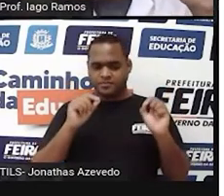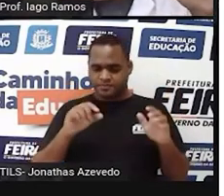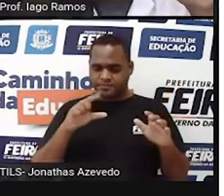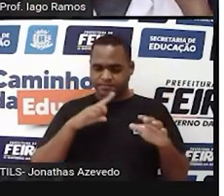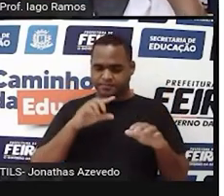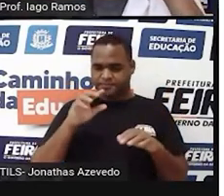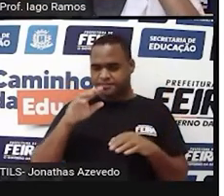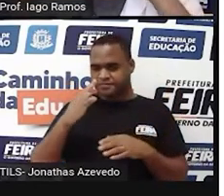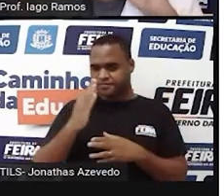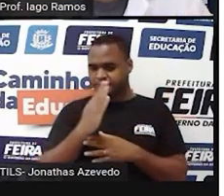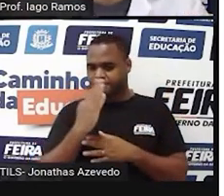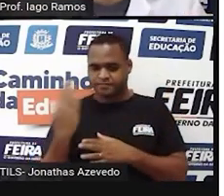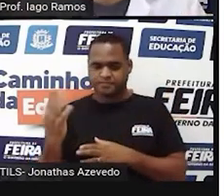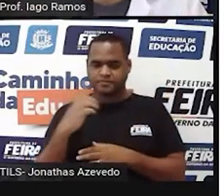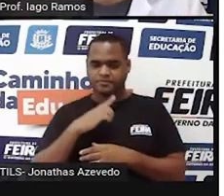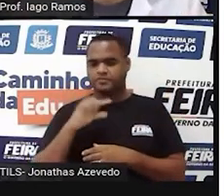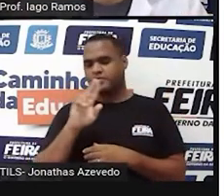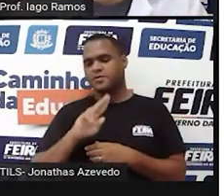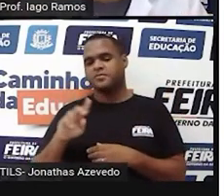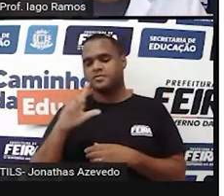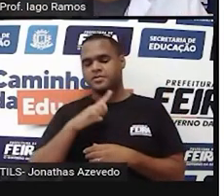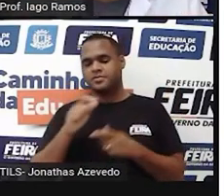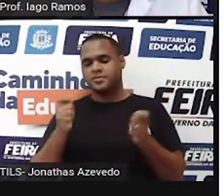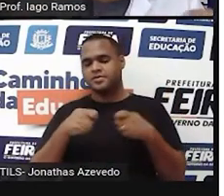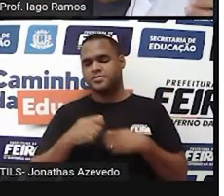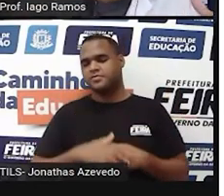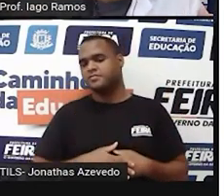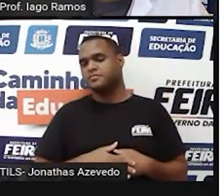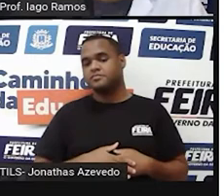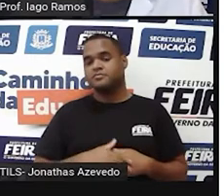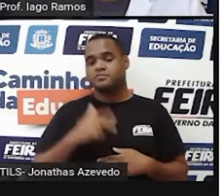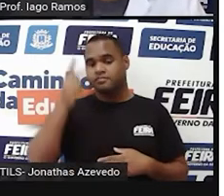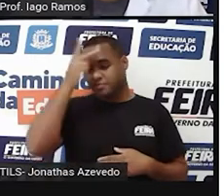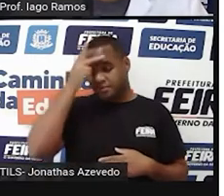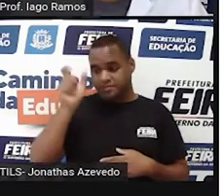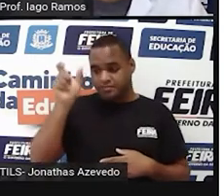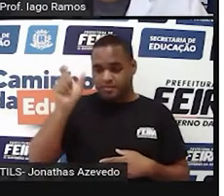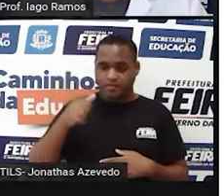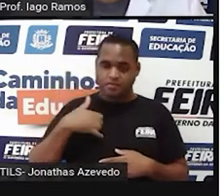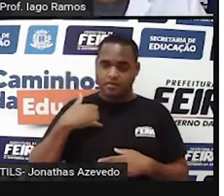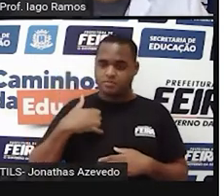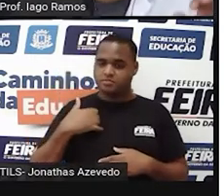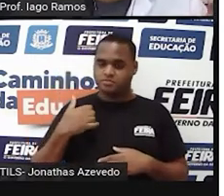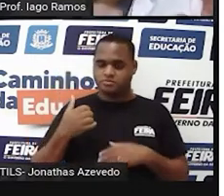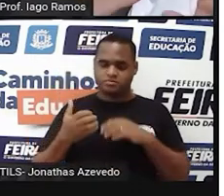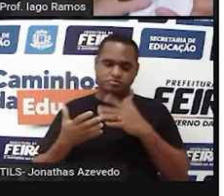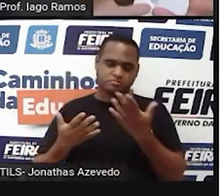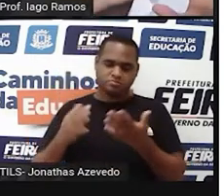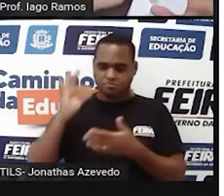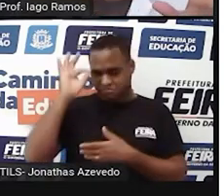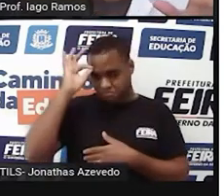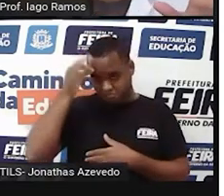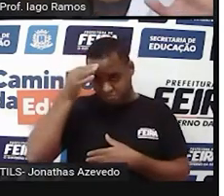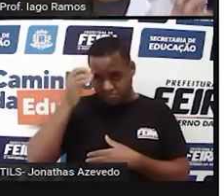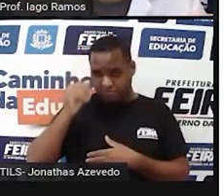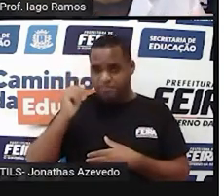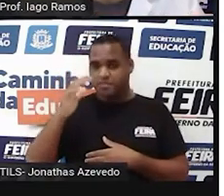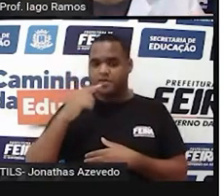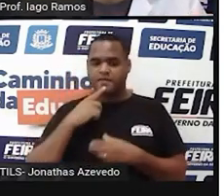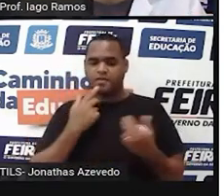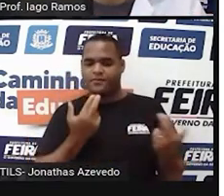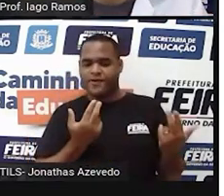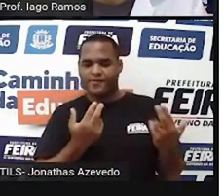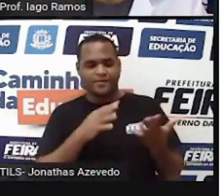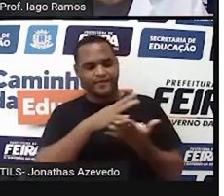largura da porta usando os seus palmos. Uma pessoa adulta, mais velha que você, vai lá e faz a mesma coisa.